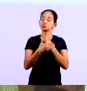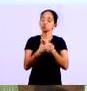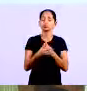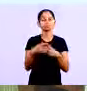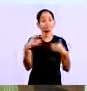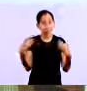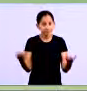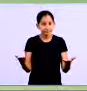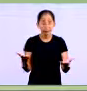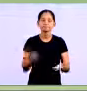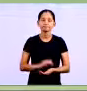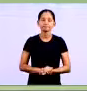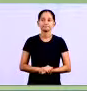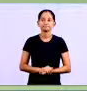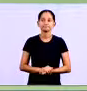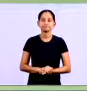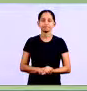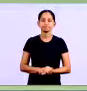que é acontece?